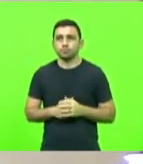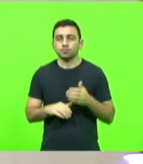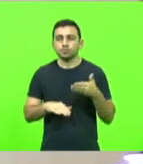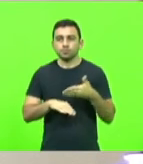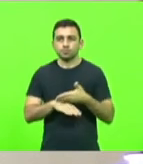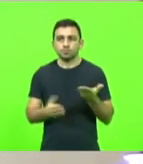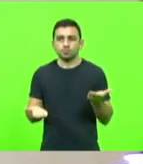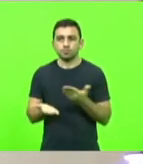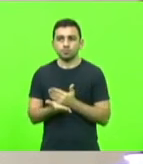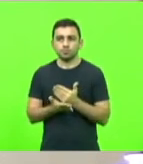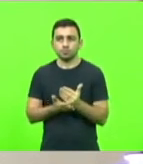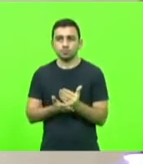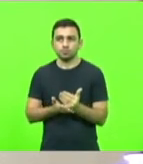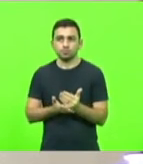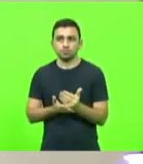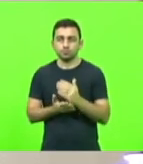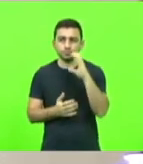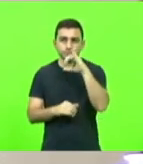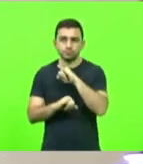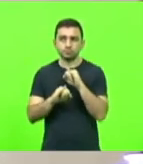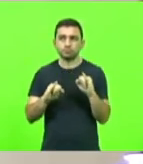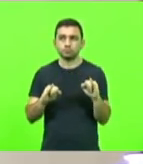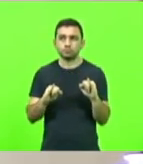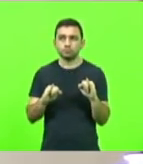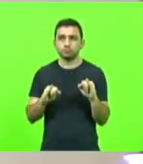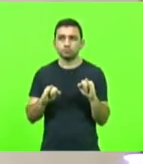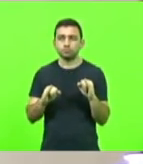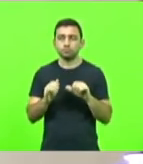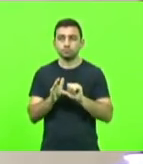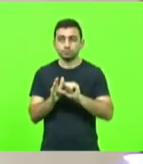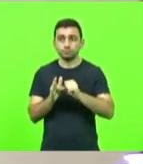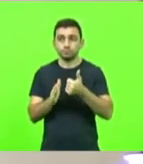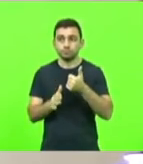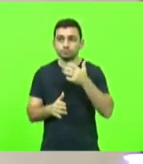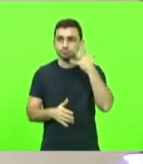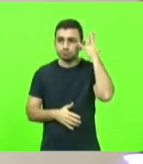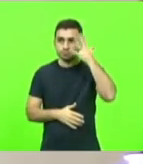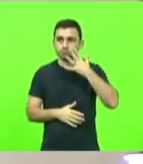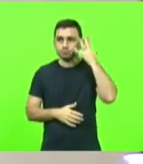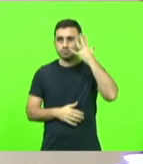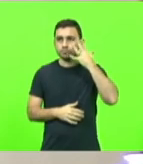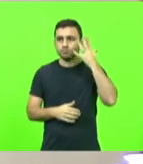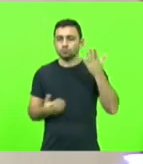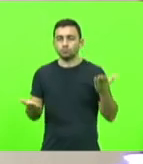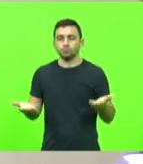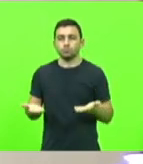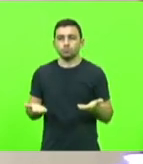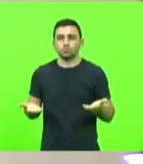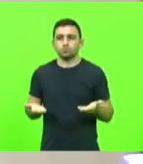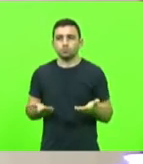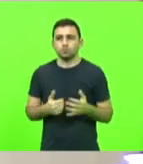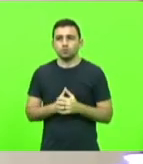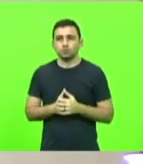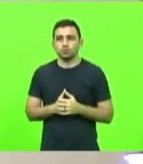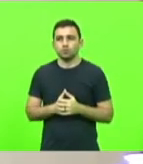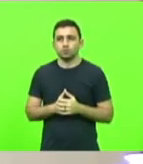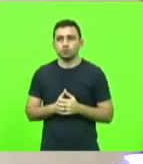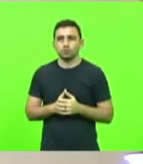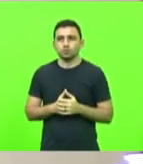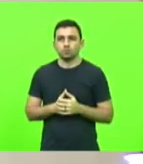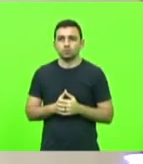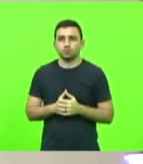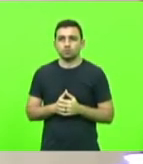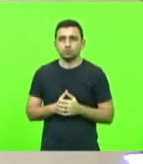Entraremos imediatamente em breves comunicações e o primeiro deputado escrito no dia de hoje, deputado